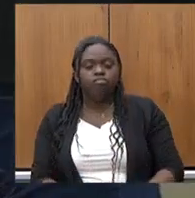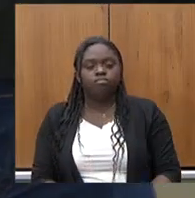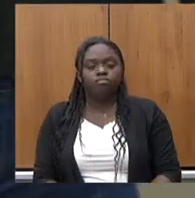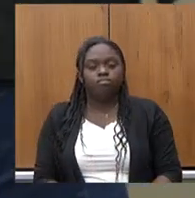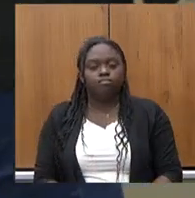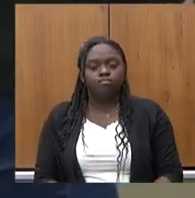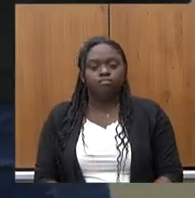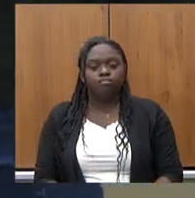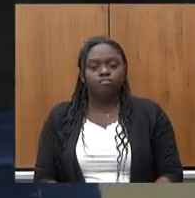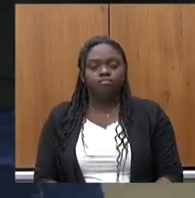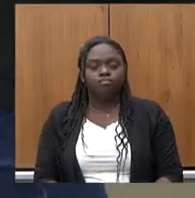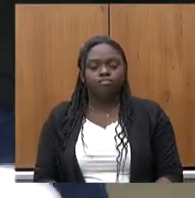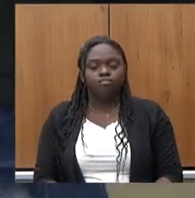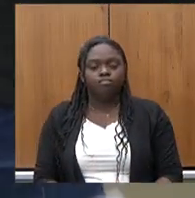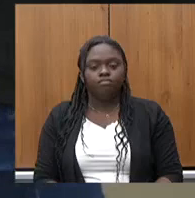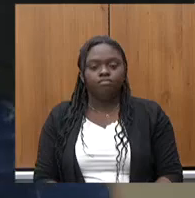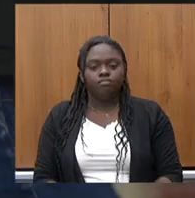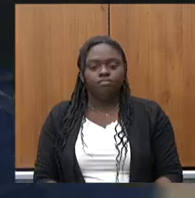Pode passar?